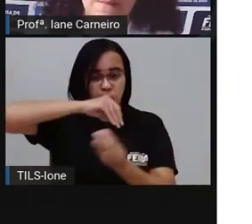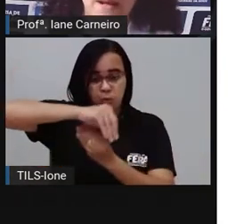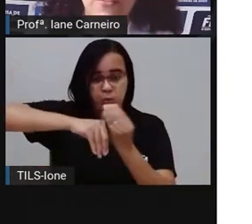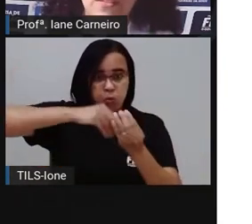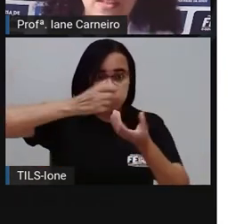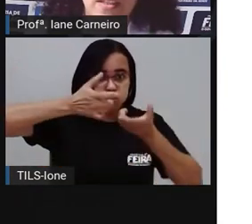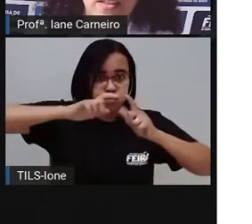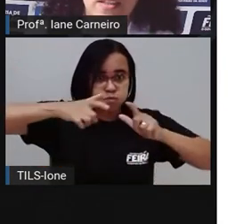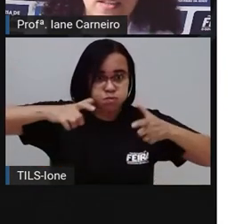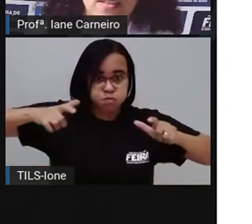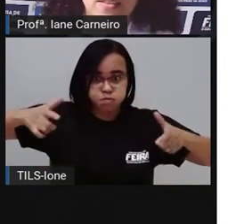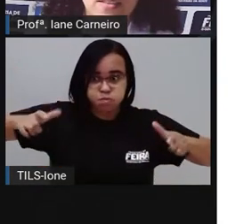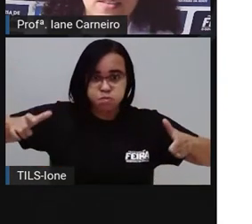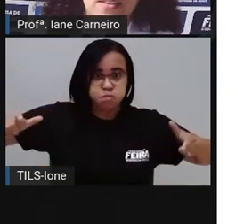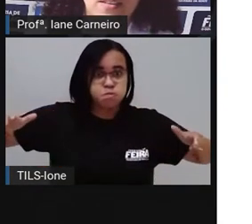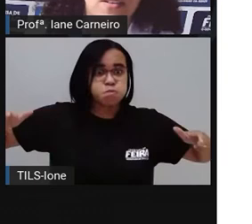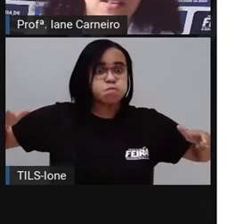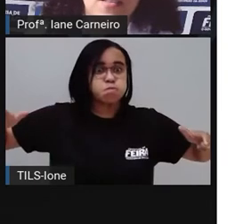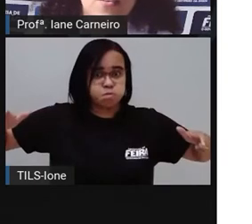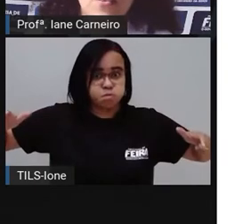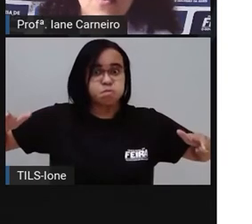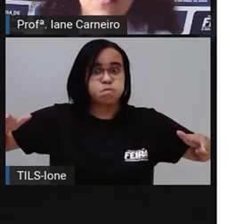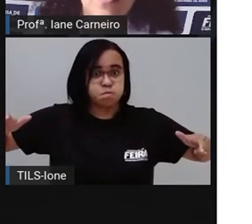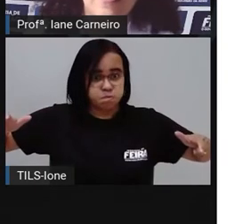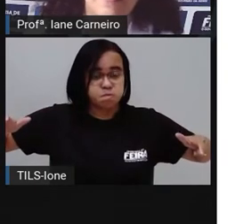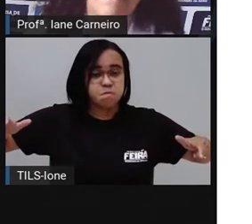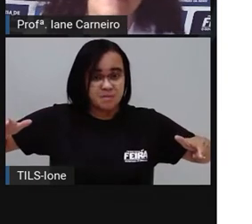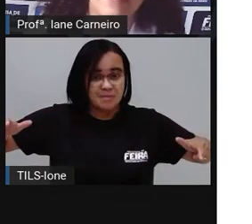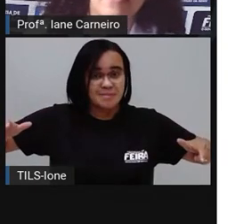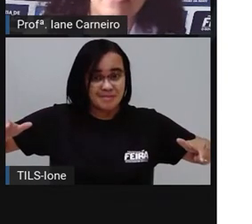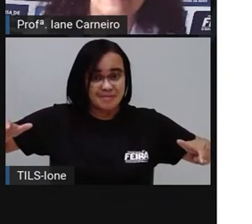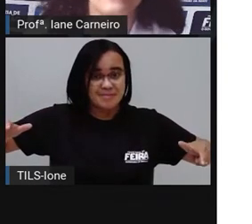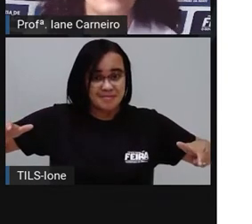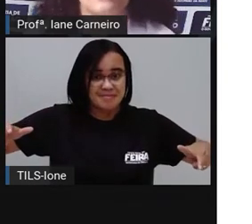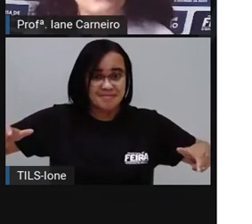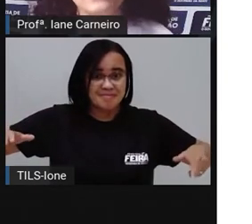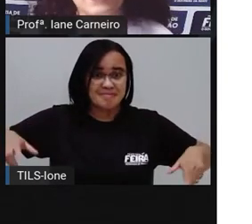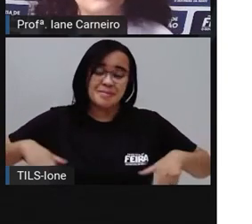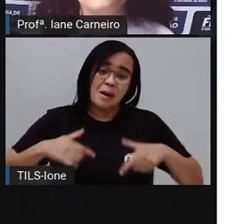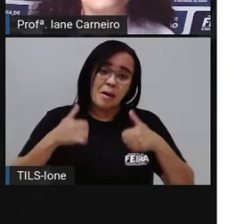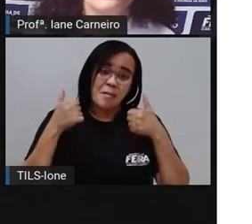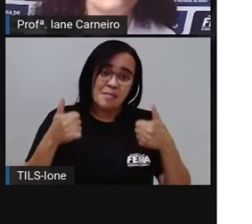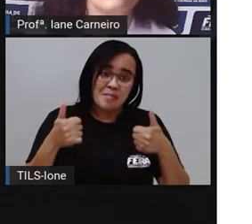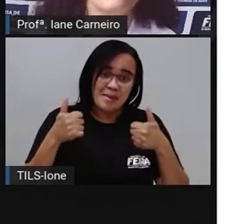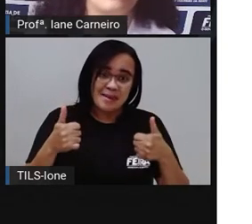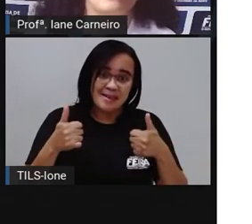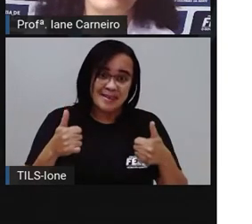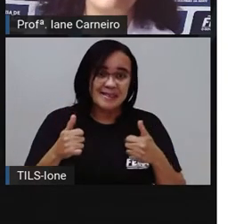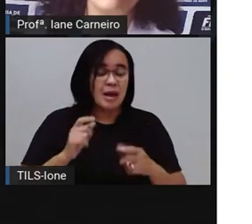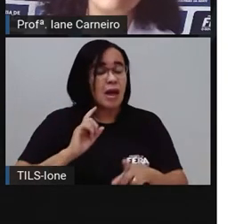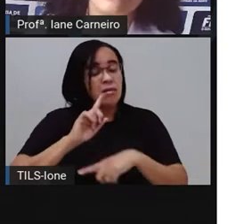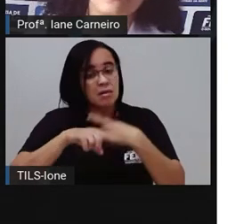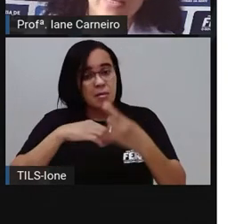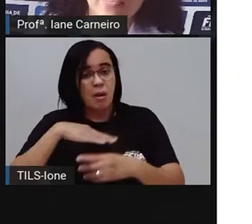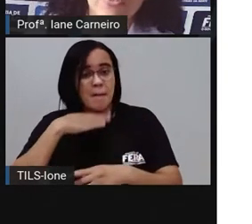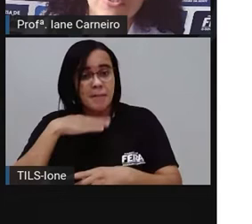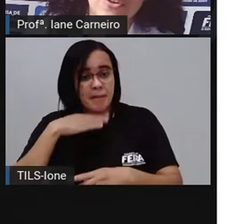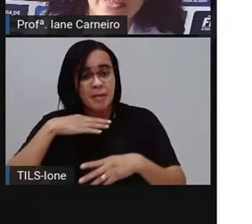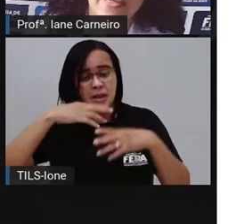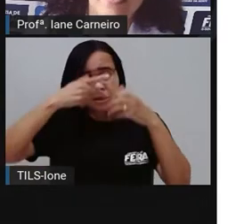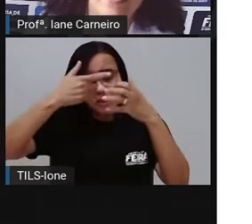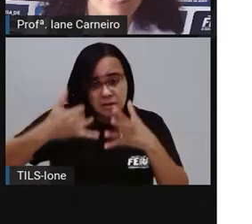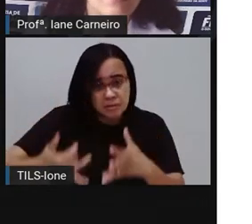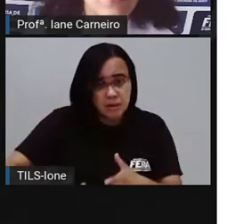Uma parte dela. Olha só. Bem, depois que a mãe do Ângelo acabou de contar essa